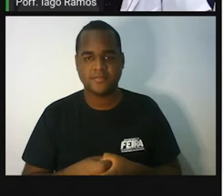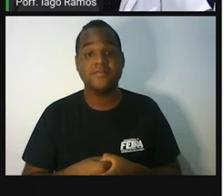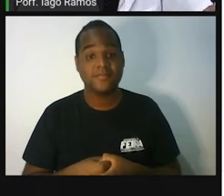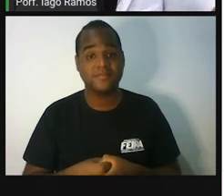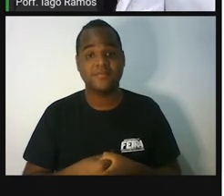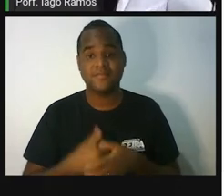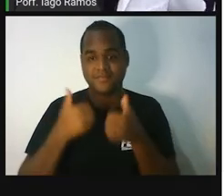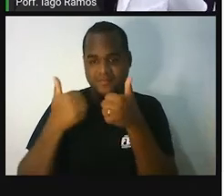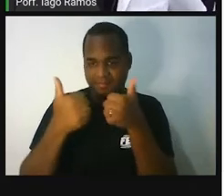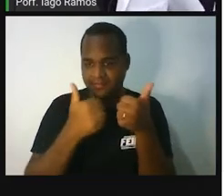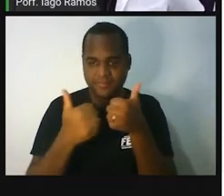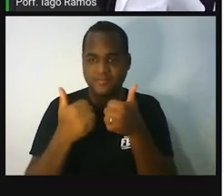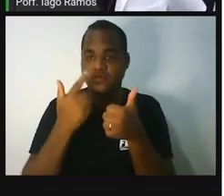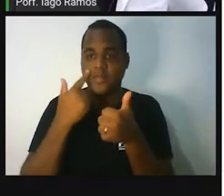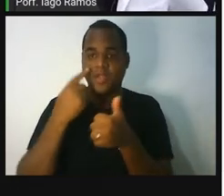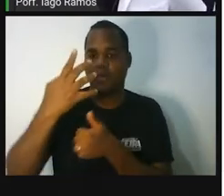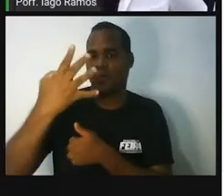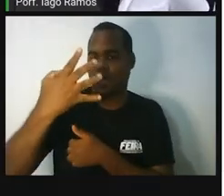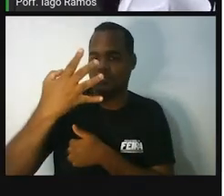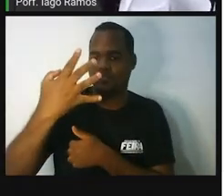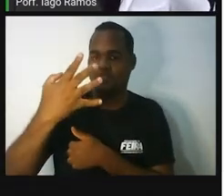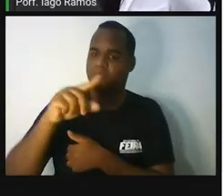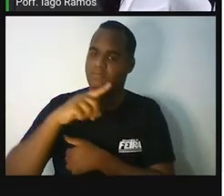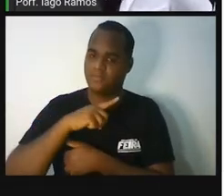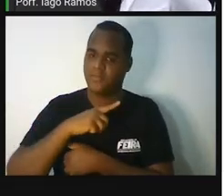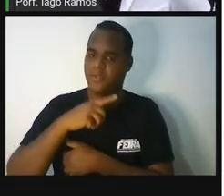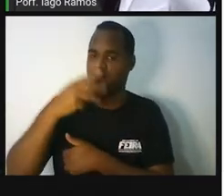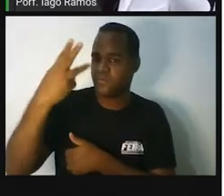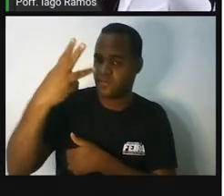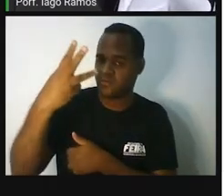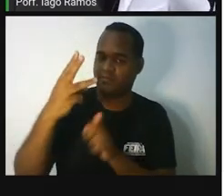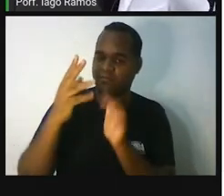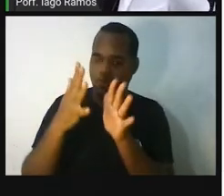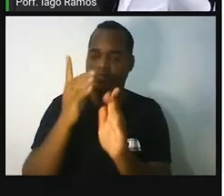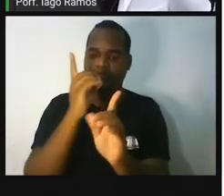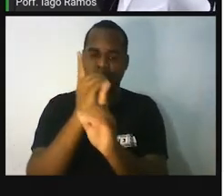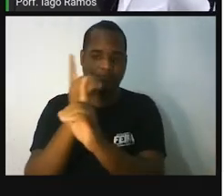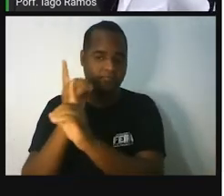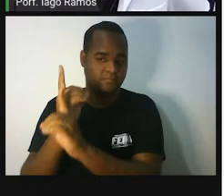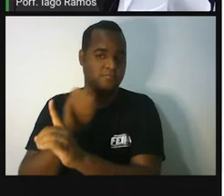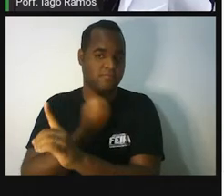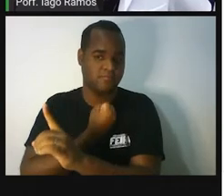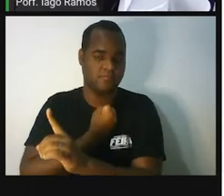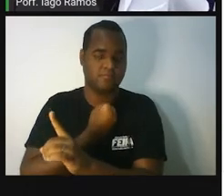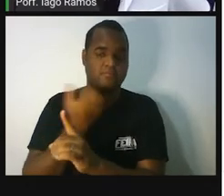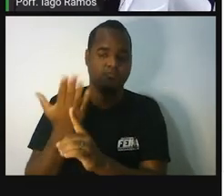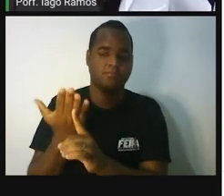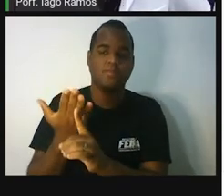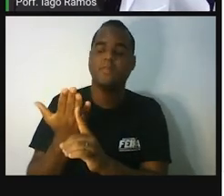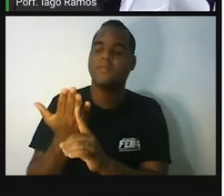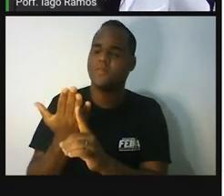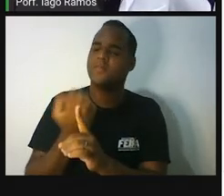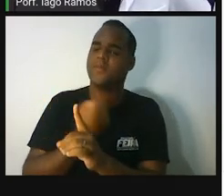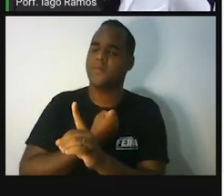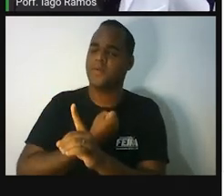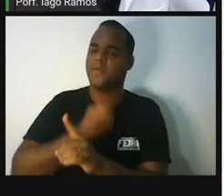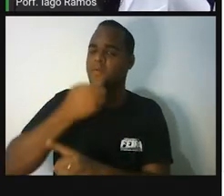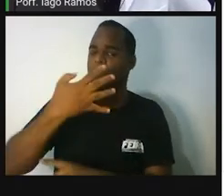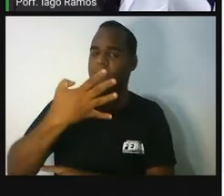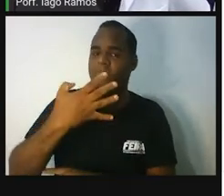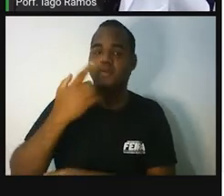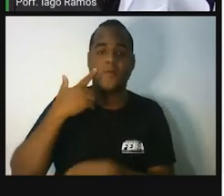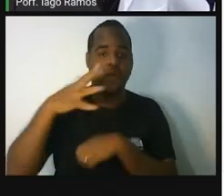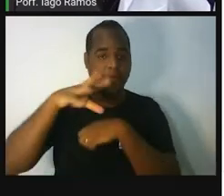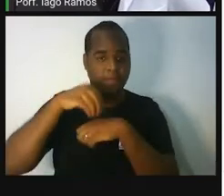Pronto. Nesse quarto passo, veja que no terceiro passo ela encontrou um número. No quarto, ela vai pegar esse